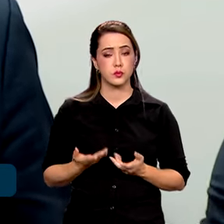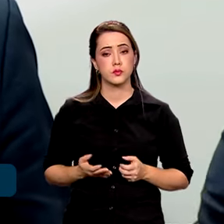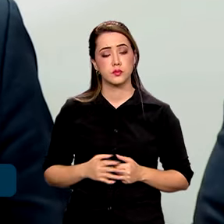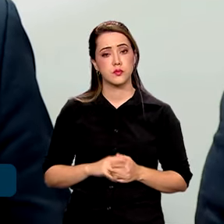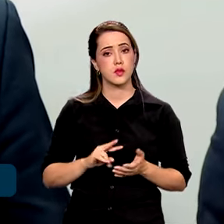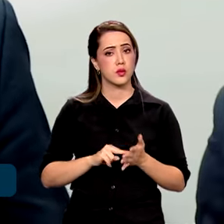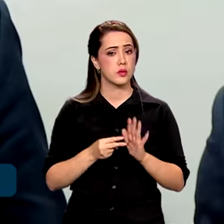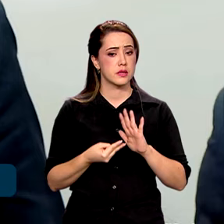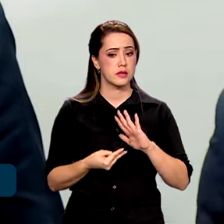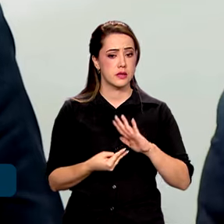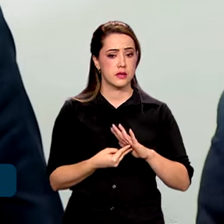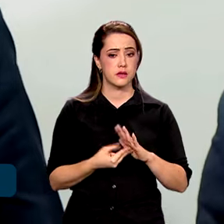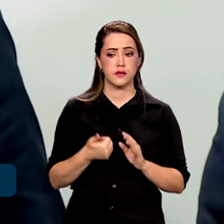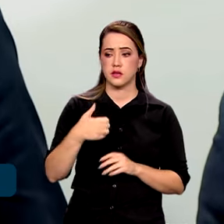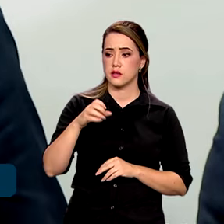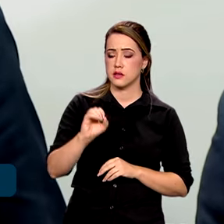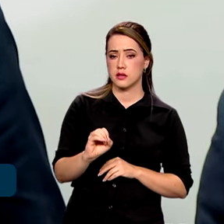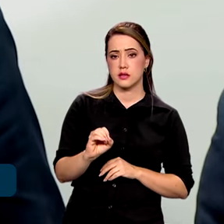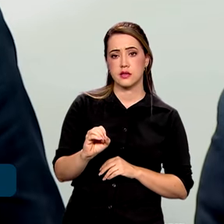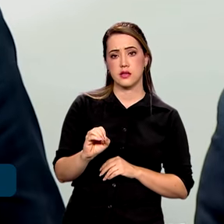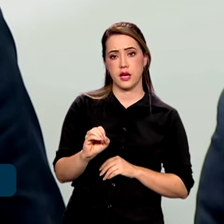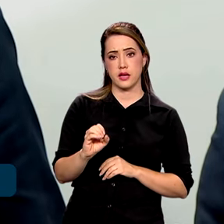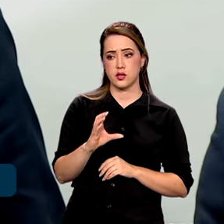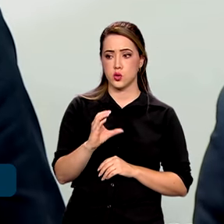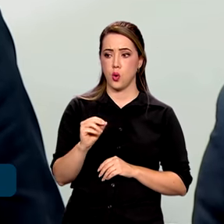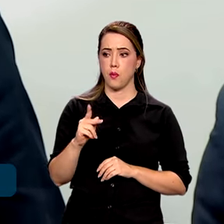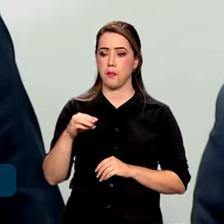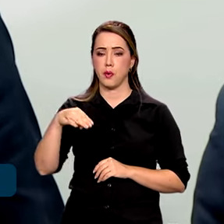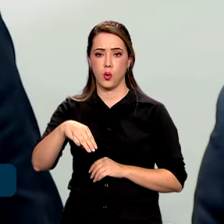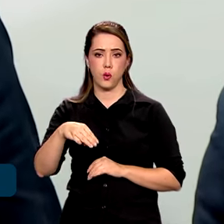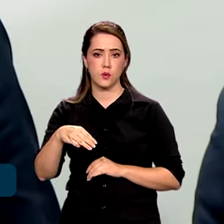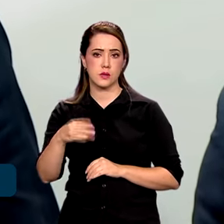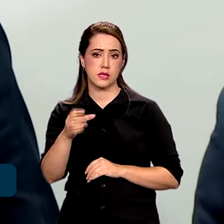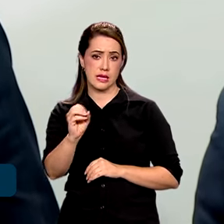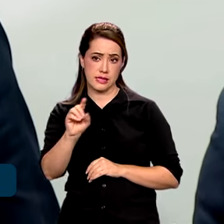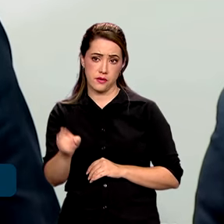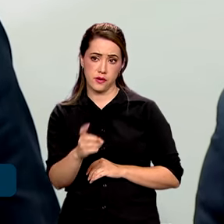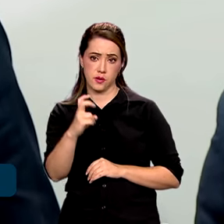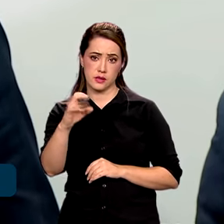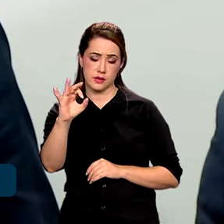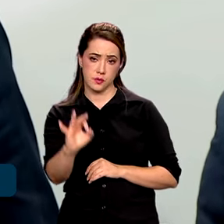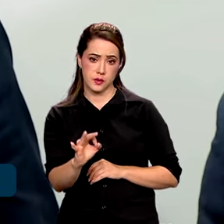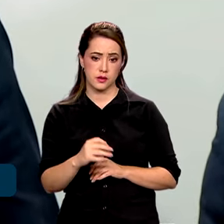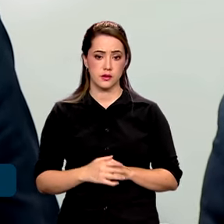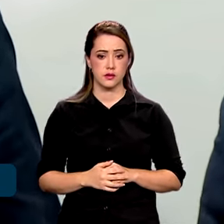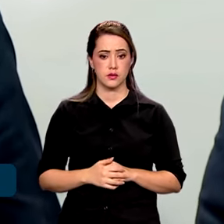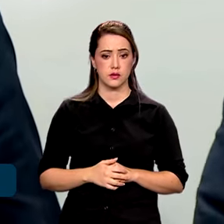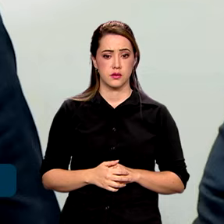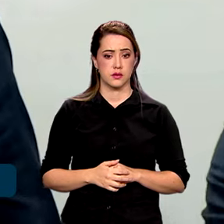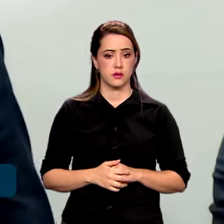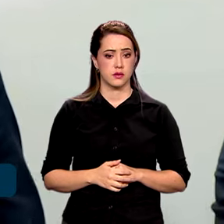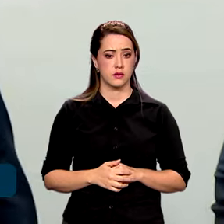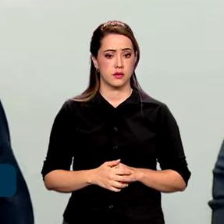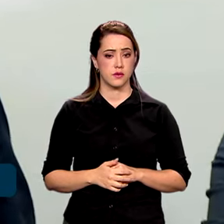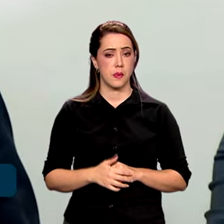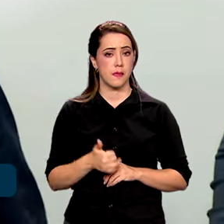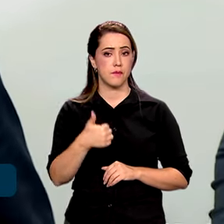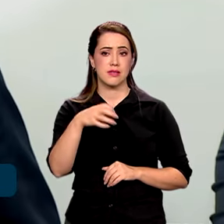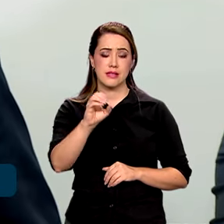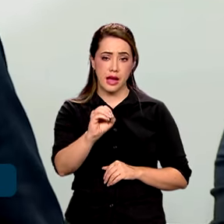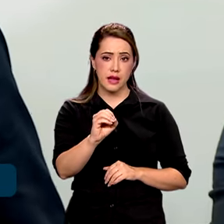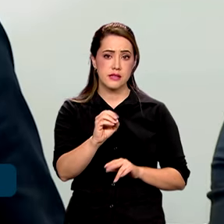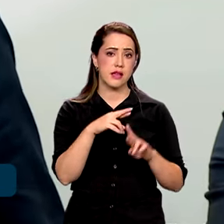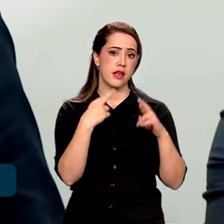o que dá 10 copons a 0,5%. 10 copons é quase até o final